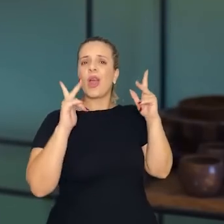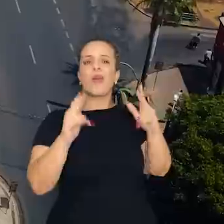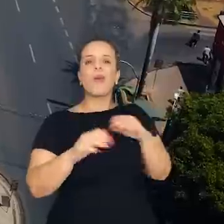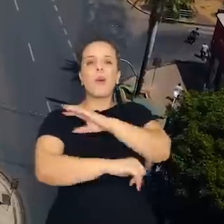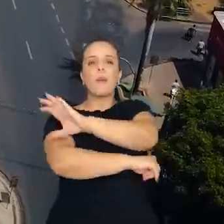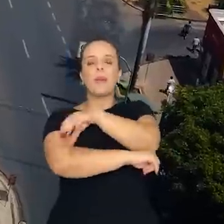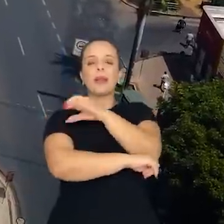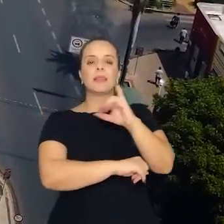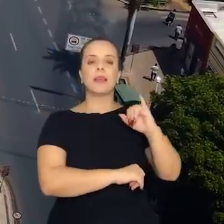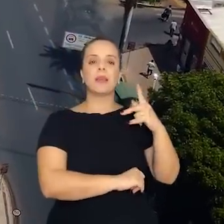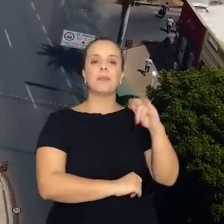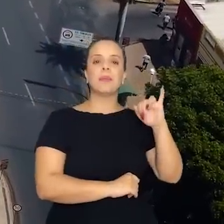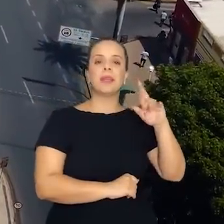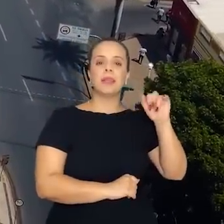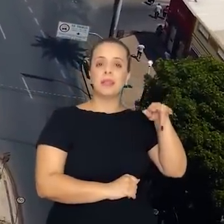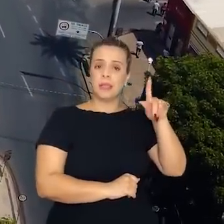destruído.